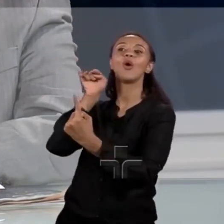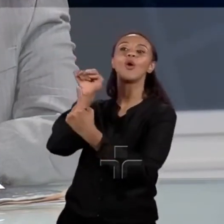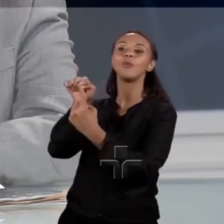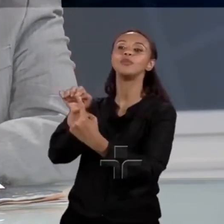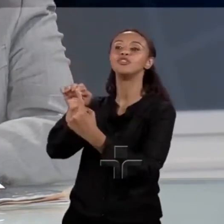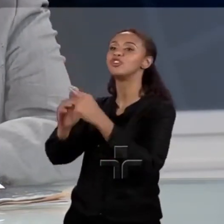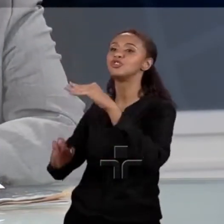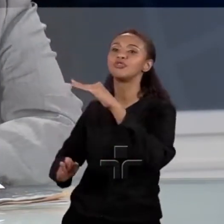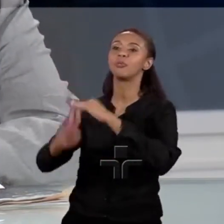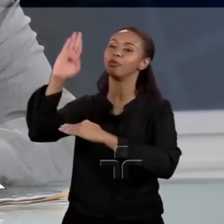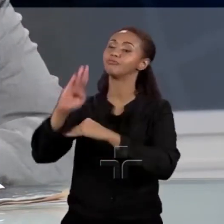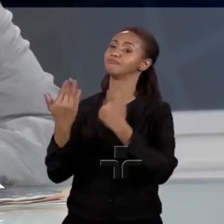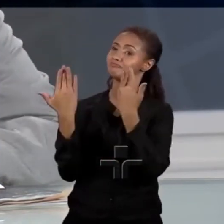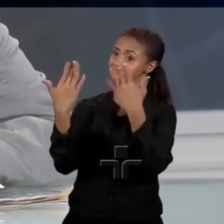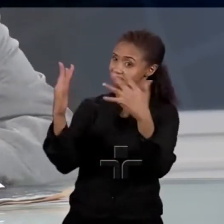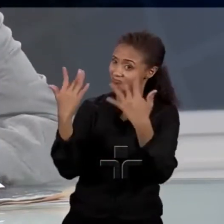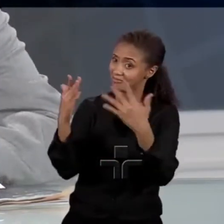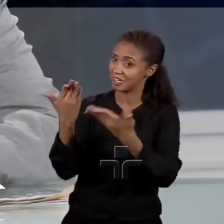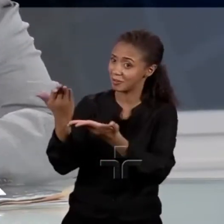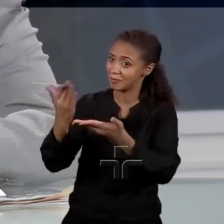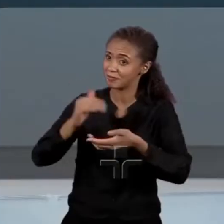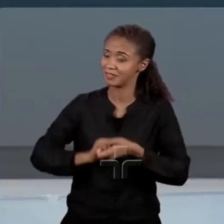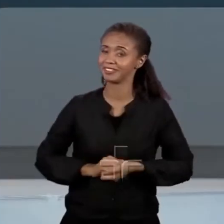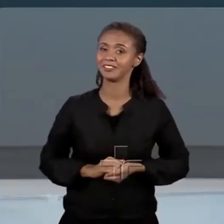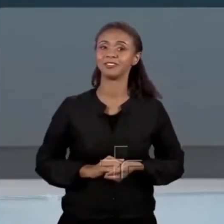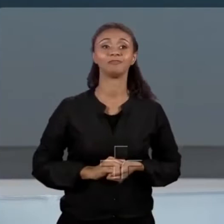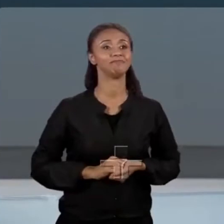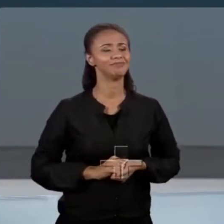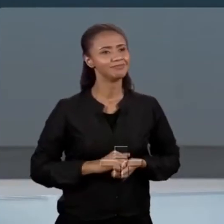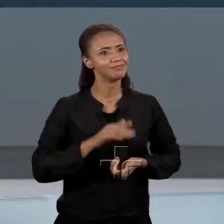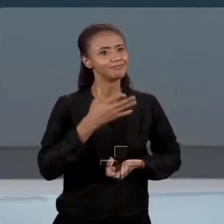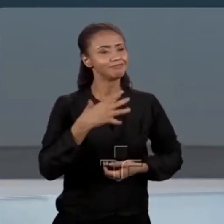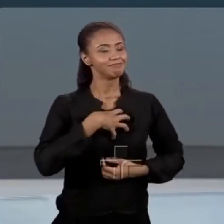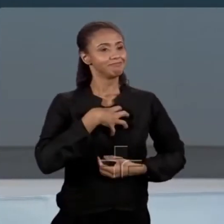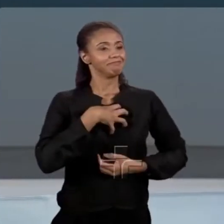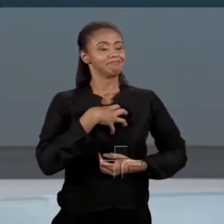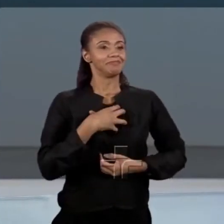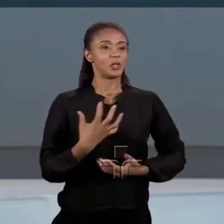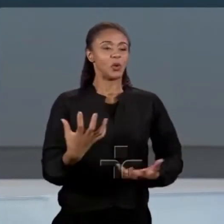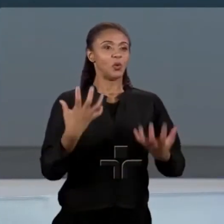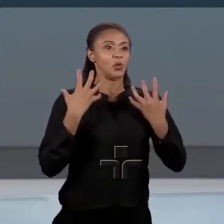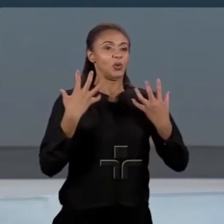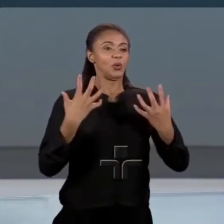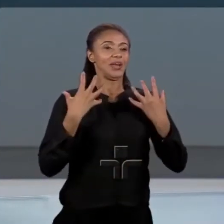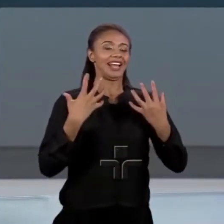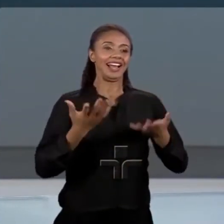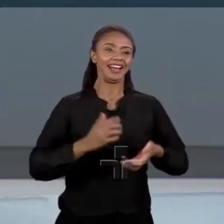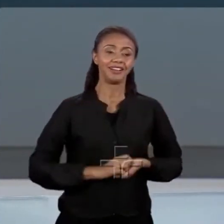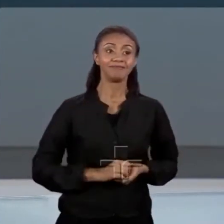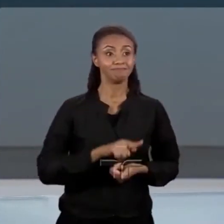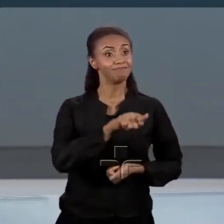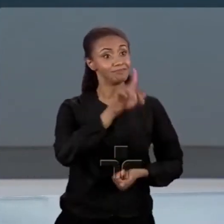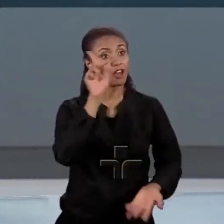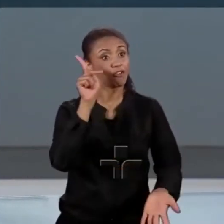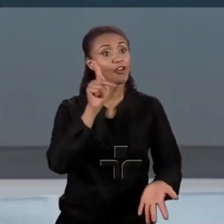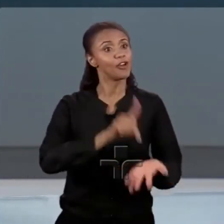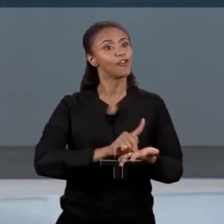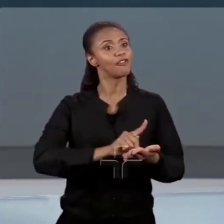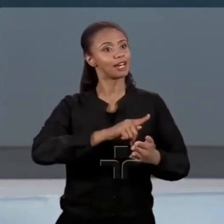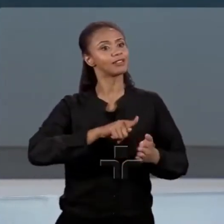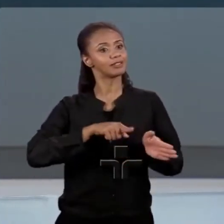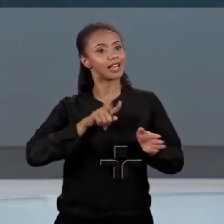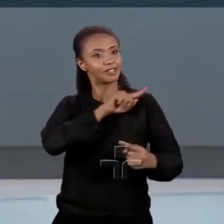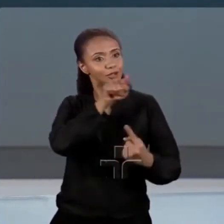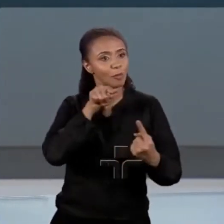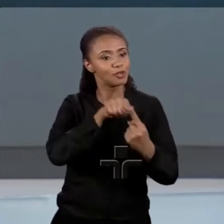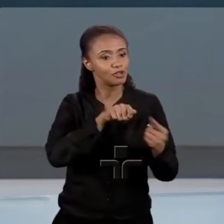Parabéns, Natália, pelo seu feito. Parabéns. É, profundamente inspirador, né? Porque a gente vê, esse é o verdadeiro espírito da pesquisa,